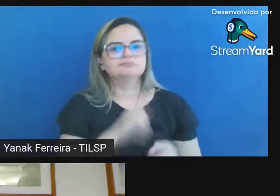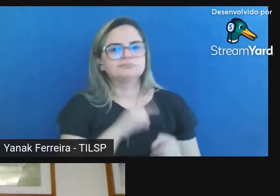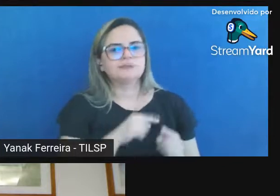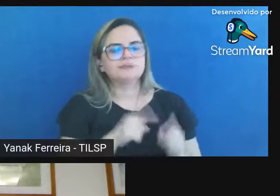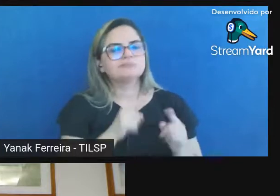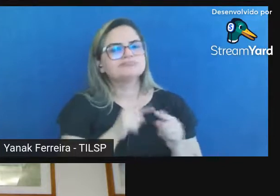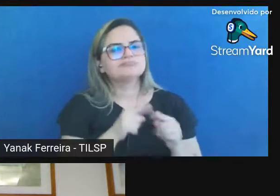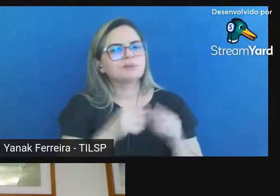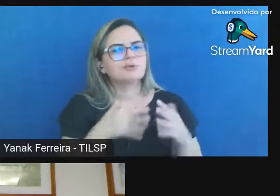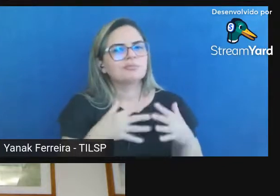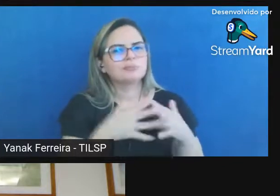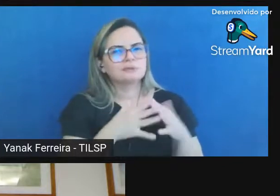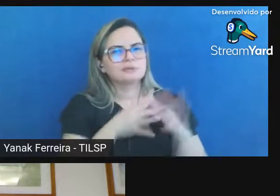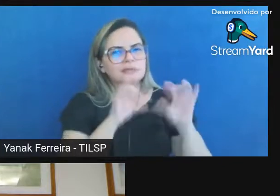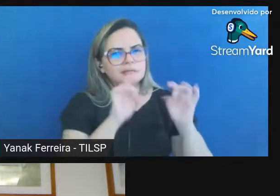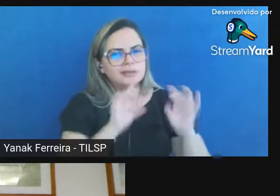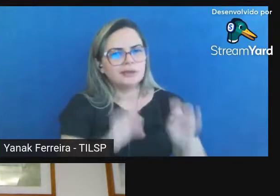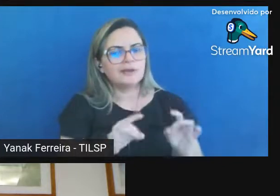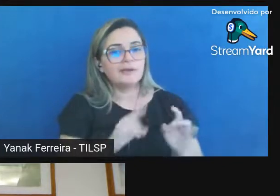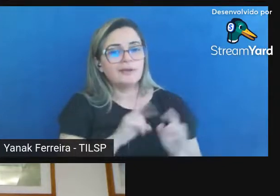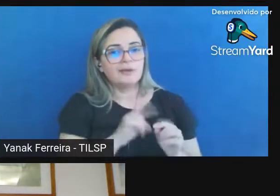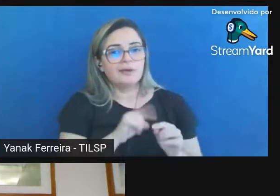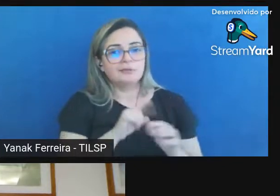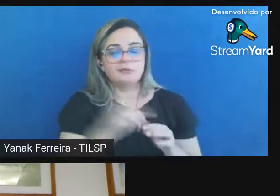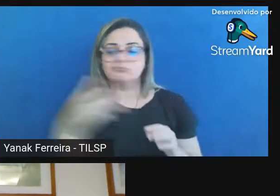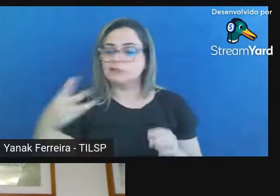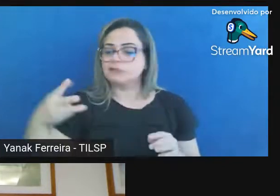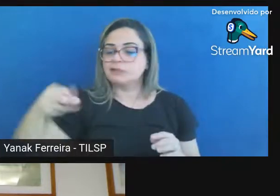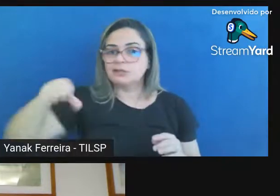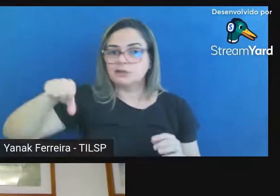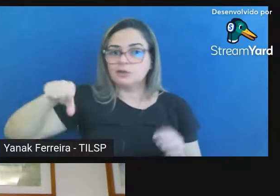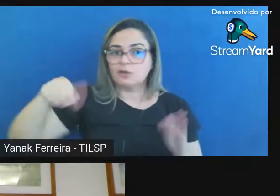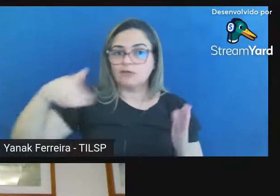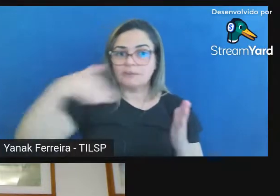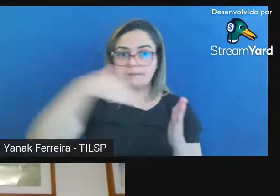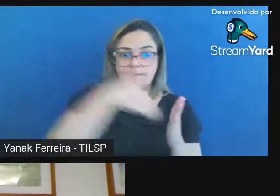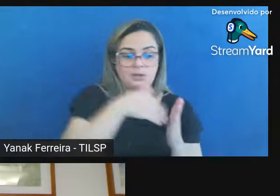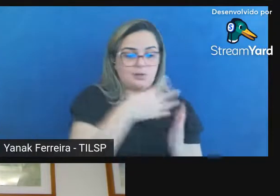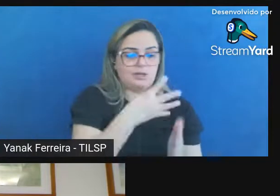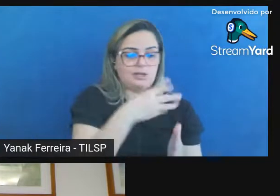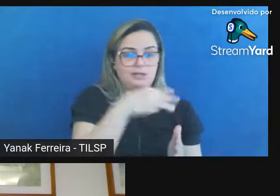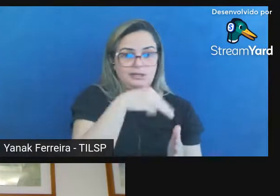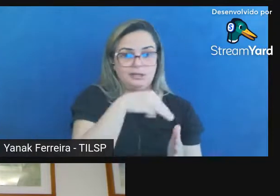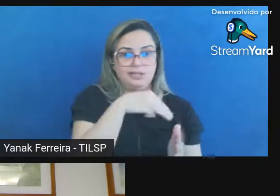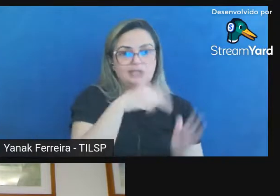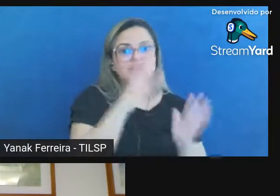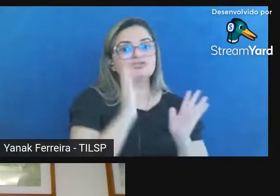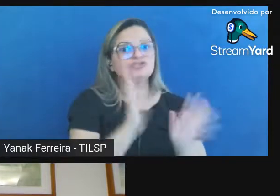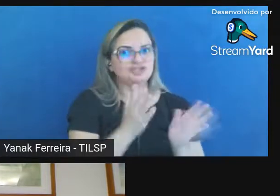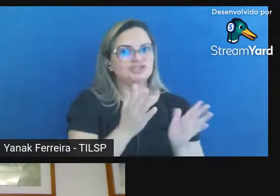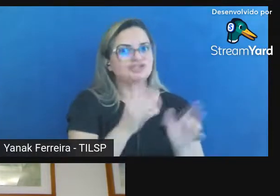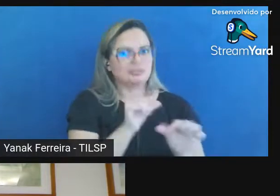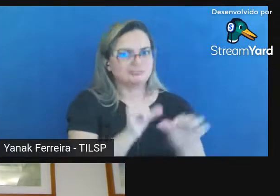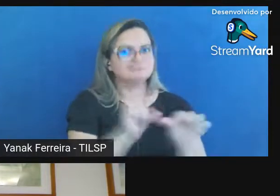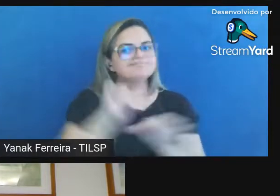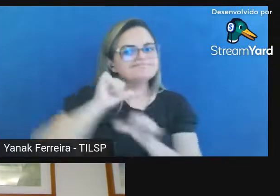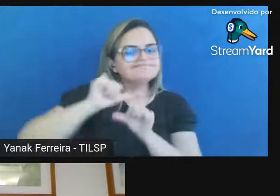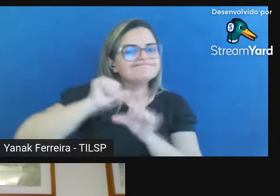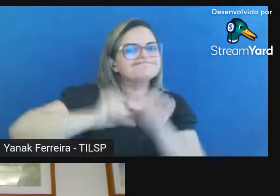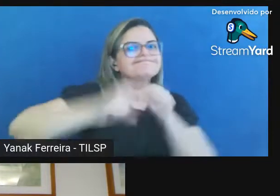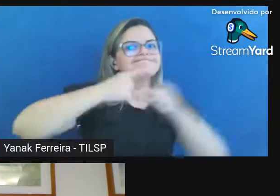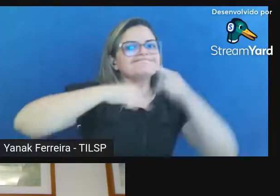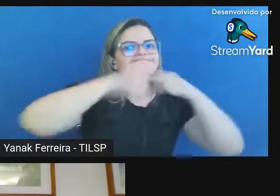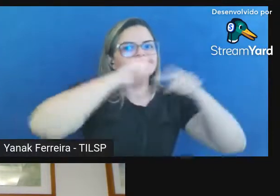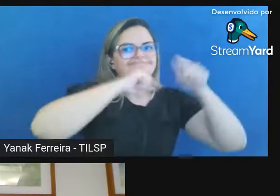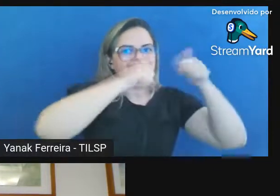a especificidade então da 39 para 43 já houve uma melhoria no sentido do que você trouxe